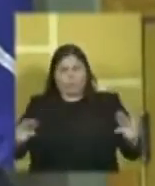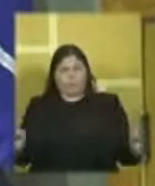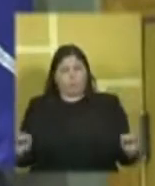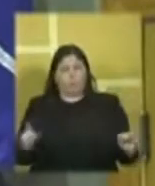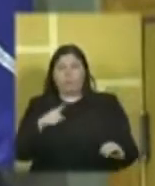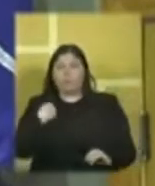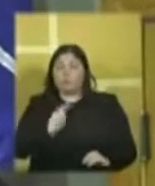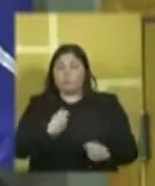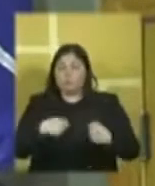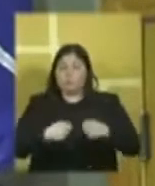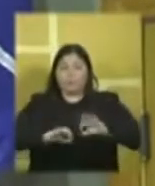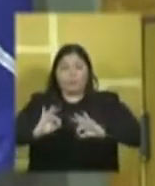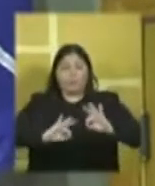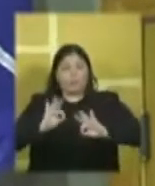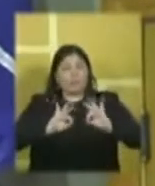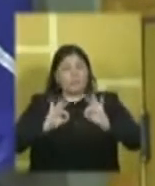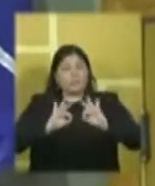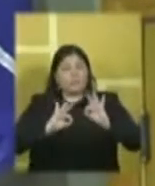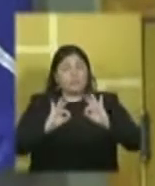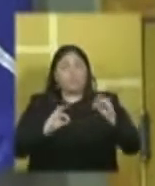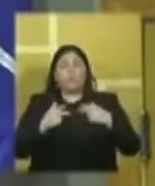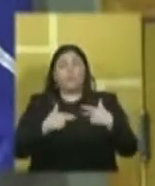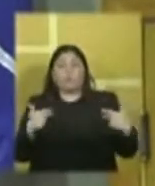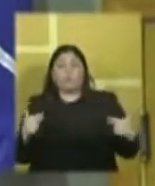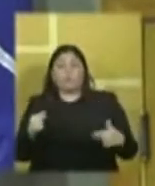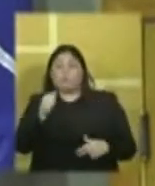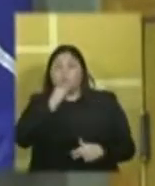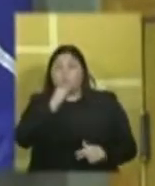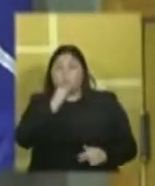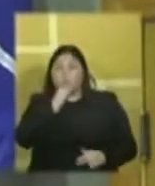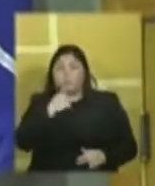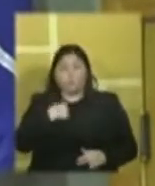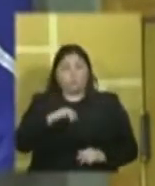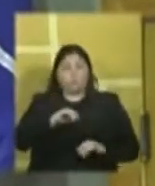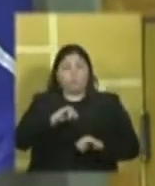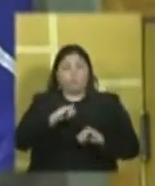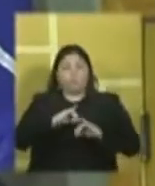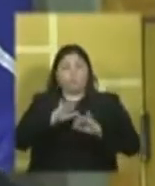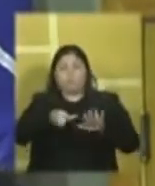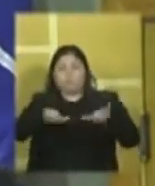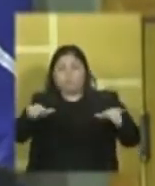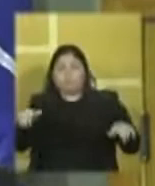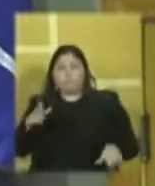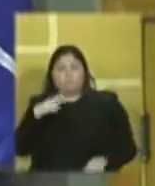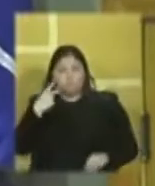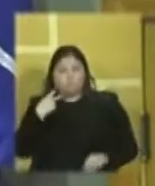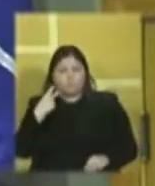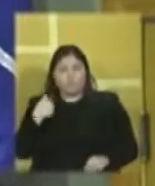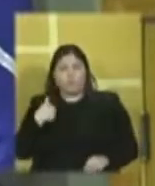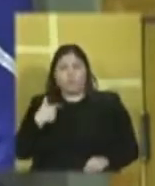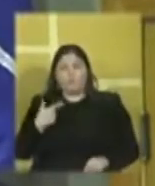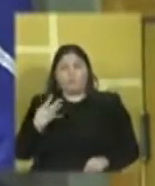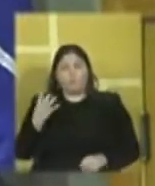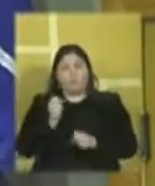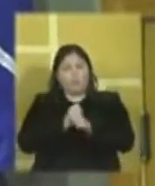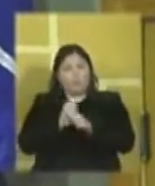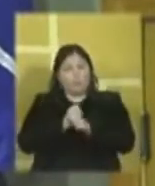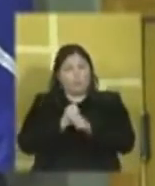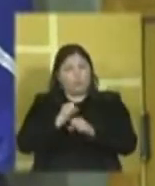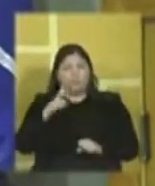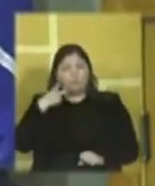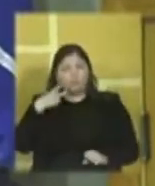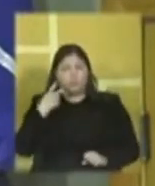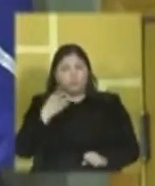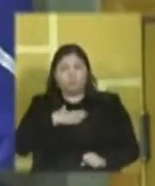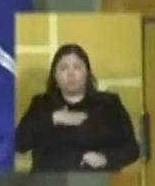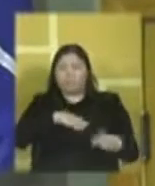temos que organizar as questões. E chamo a atenção, senhores vereadores, como eu, o legislador, nesses 24 anos, na minha